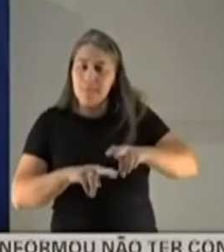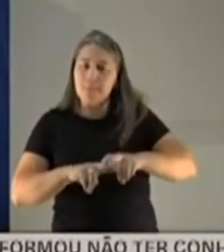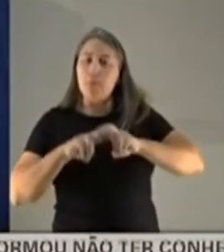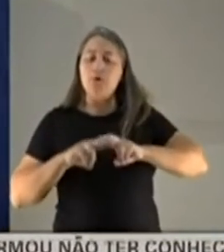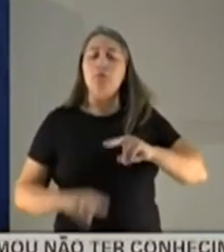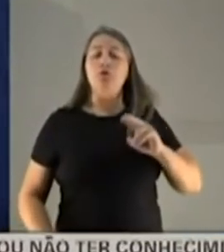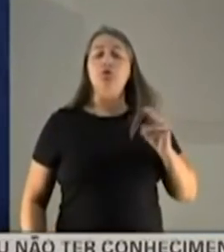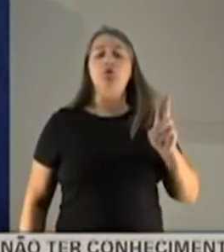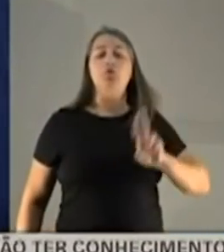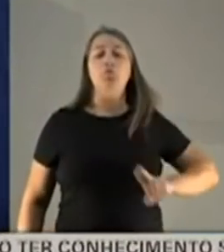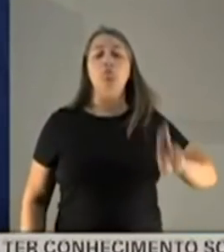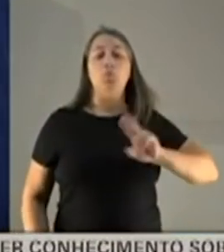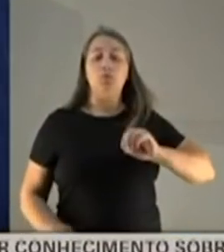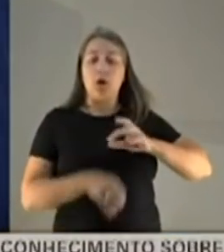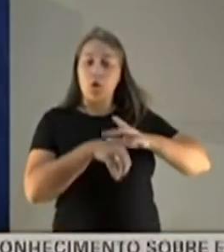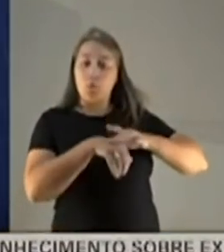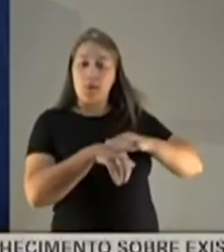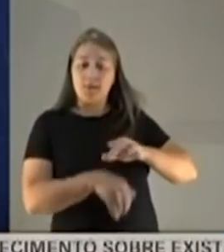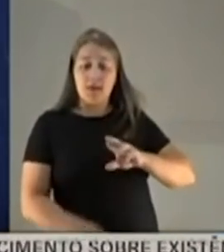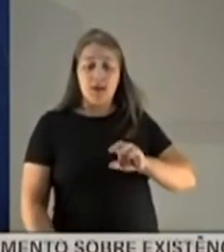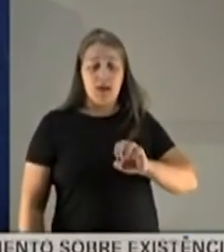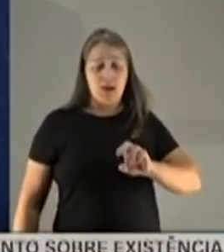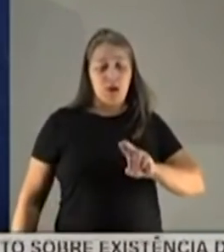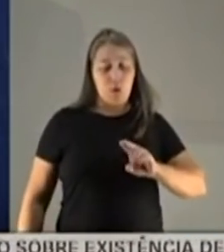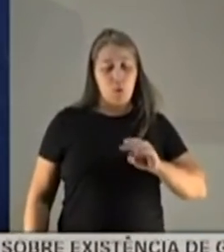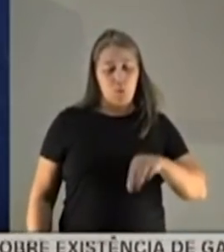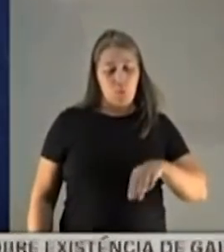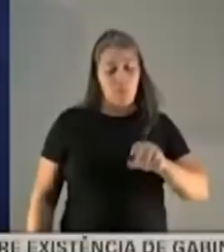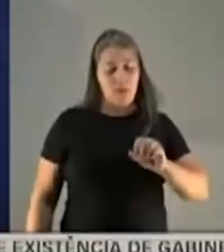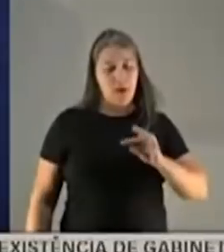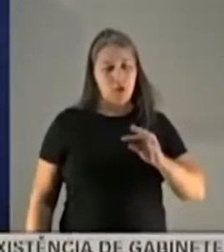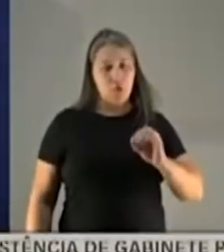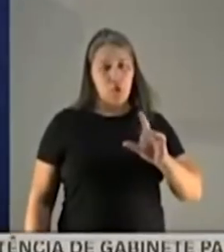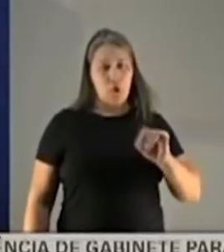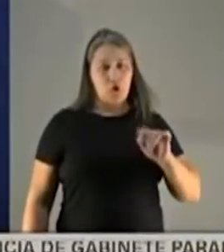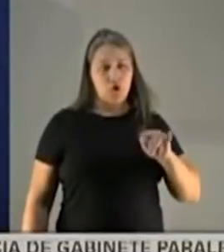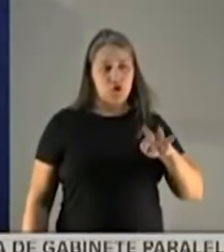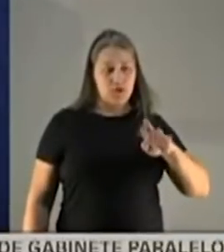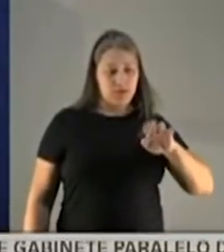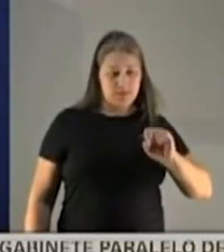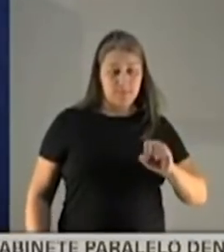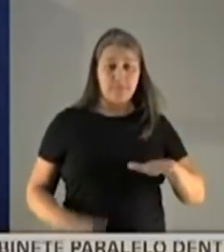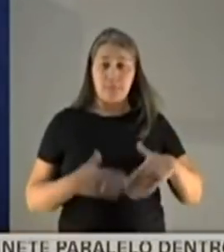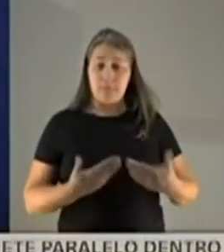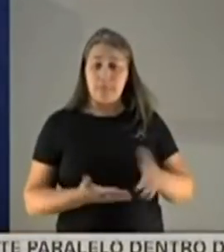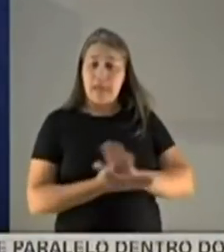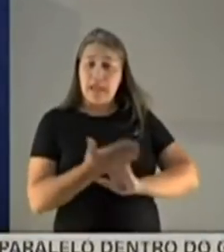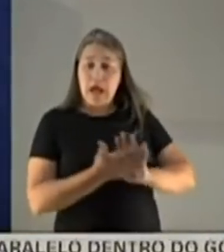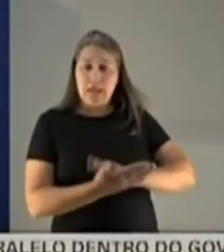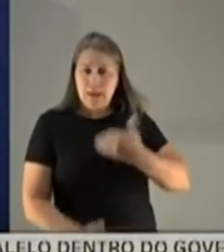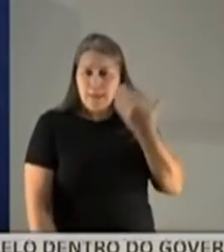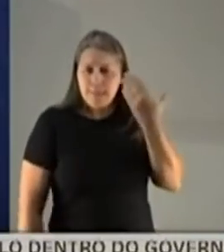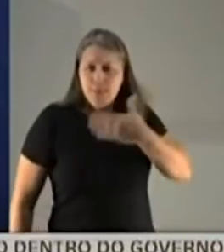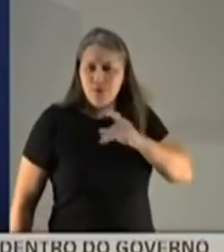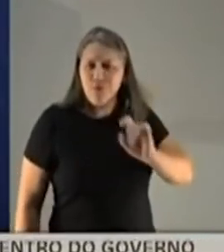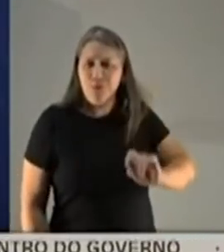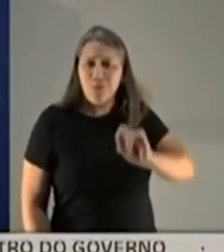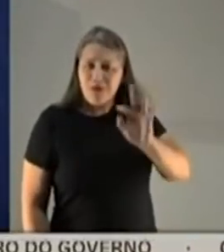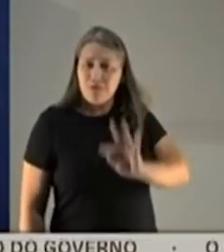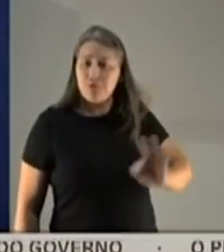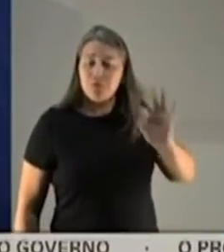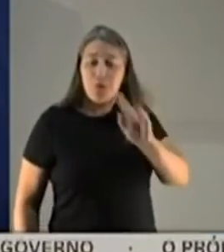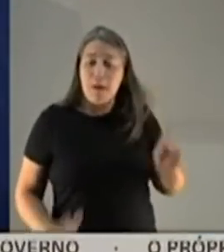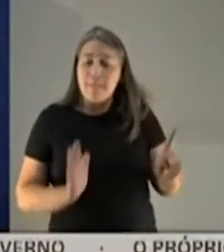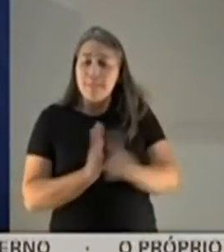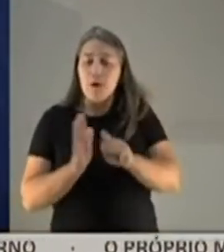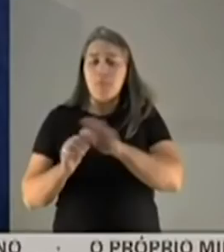longo prazo nas doenças reumatológicas. Nenhuma dessas circunstâncias foi provada ser eficaz na questão